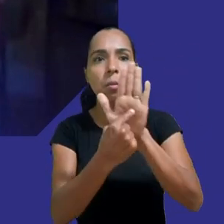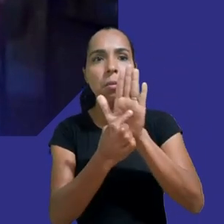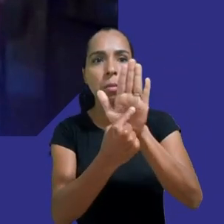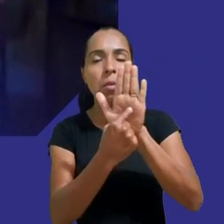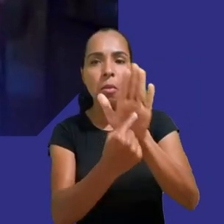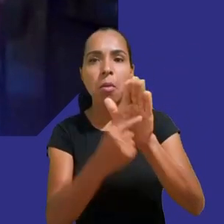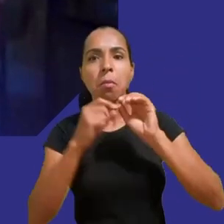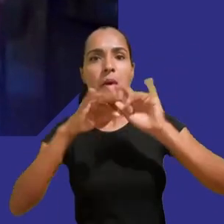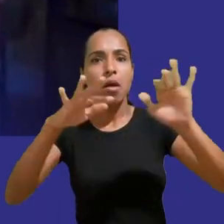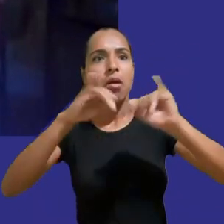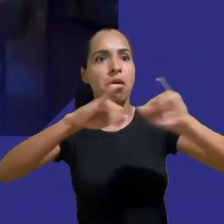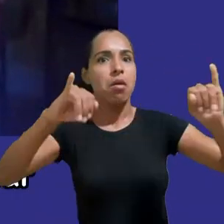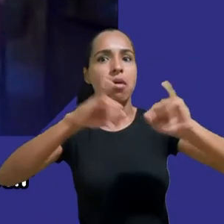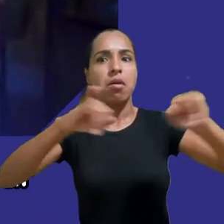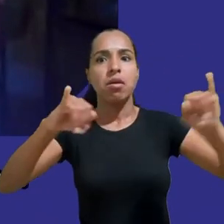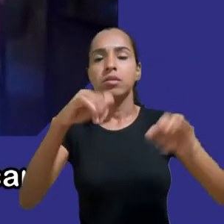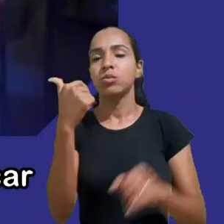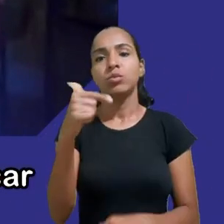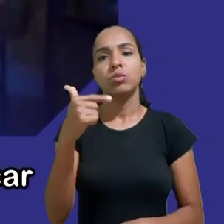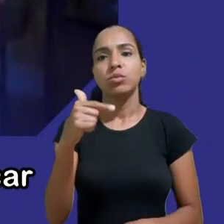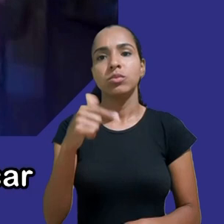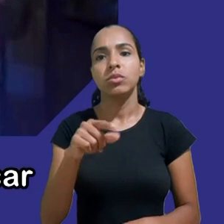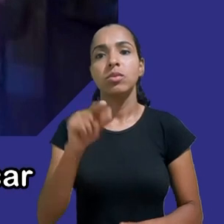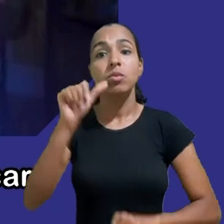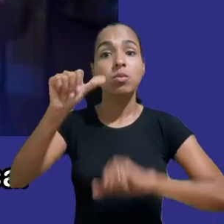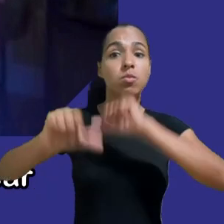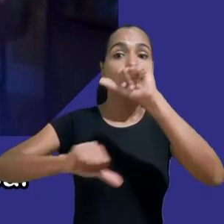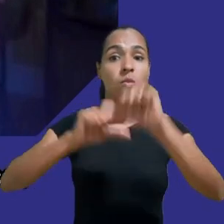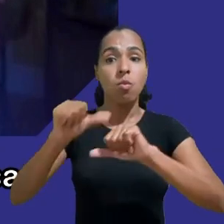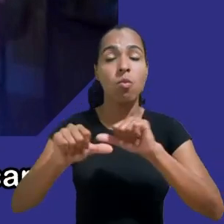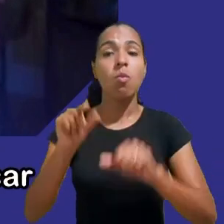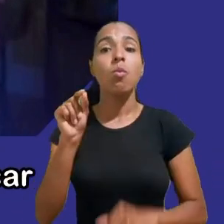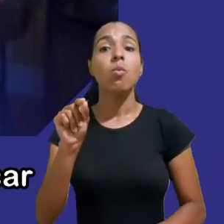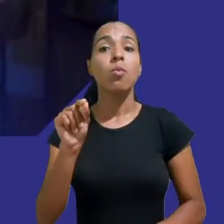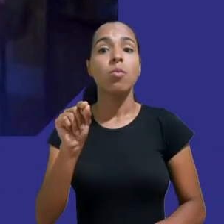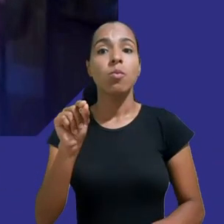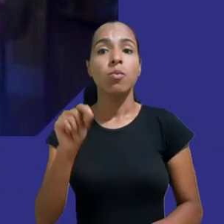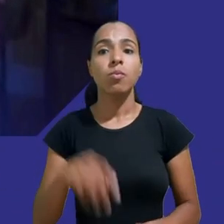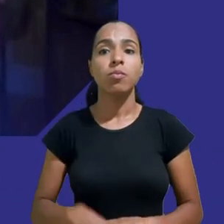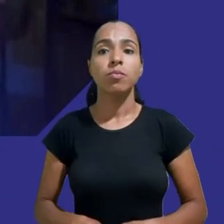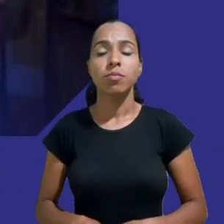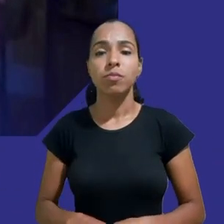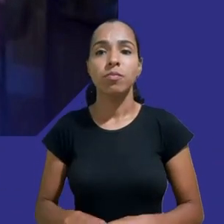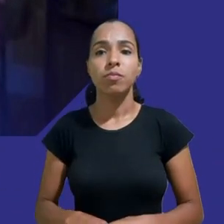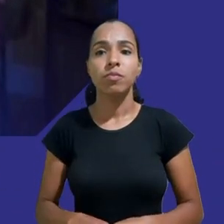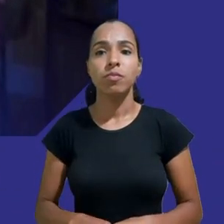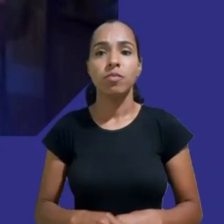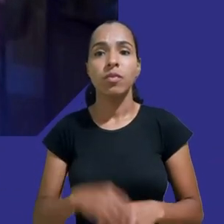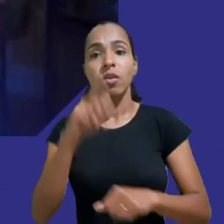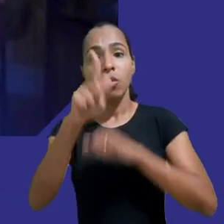Quais mudanças você espera provocar na Google e no YouTube como resultado do seu processo?